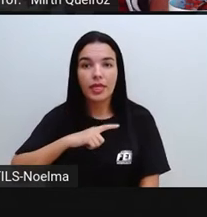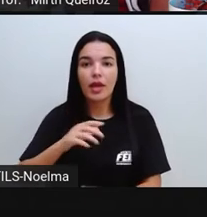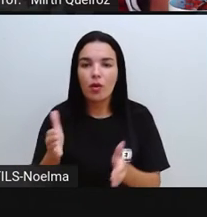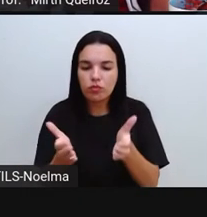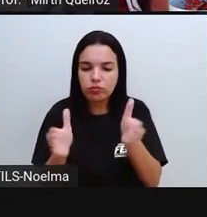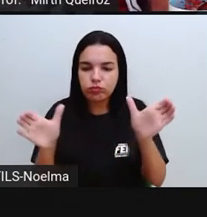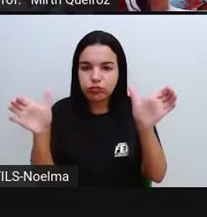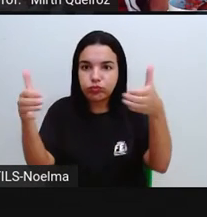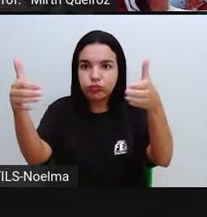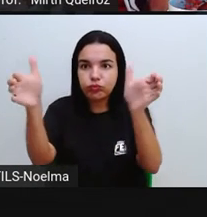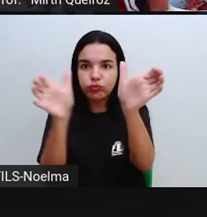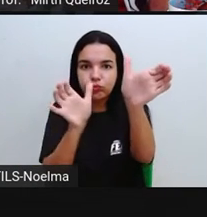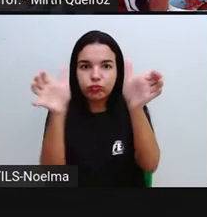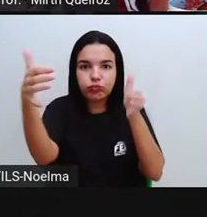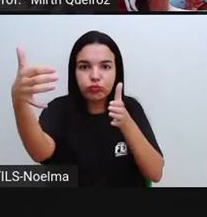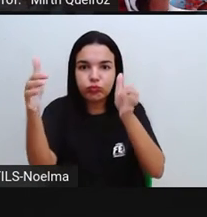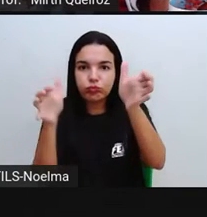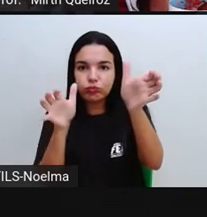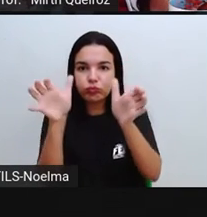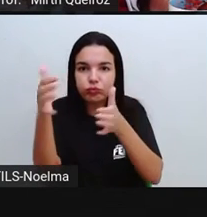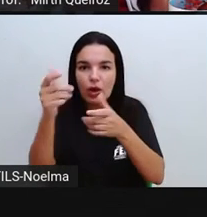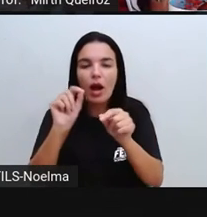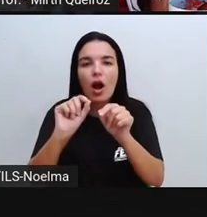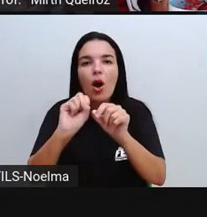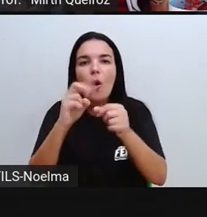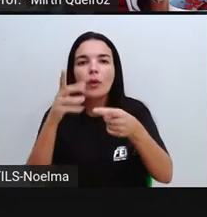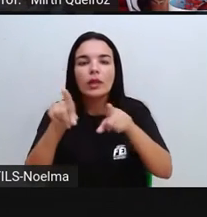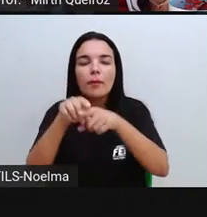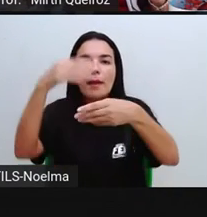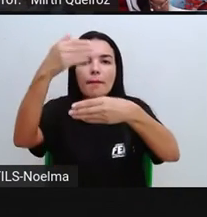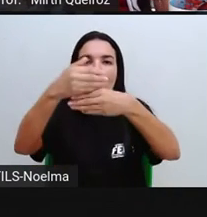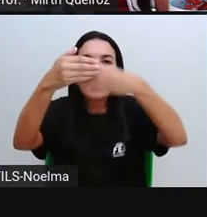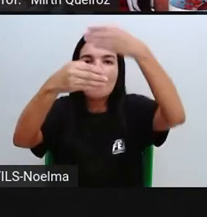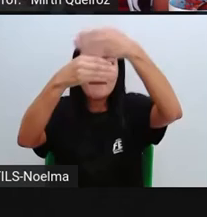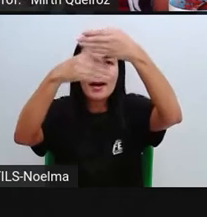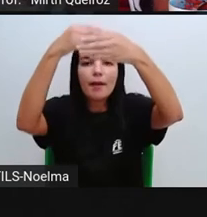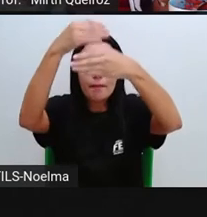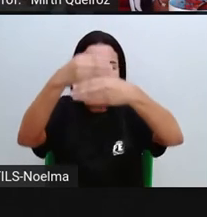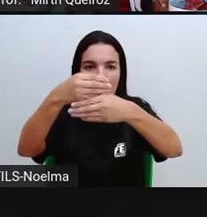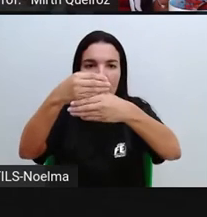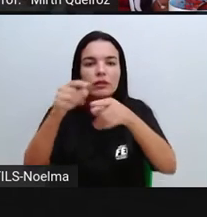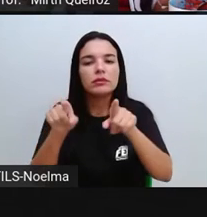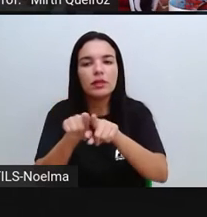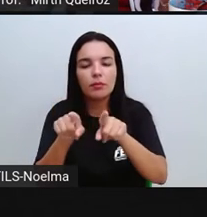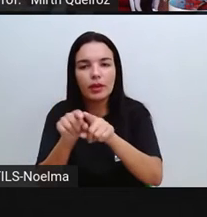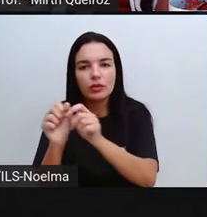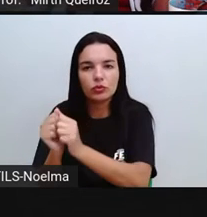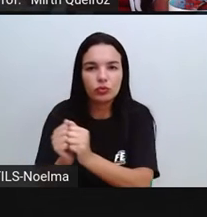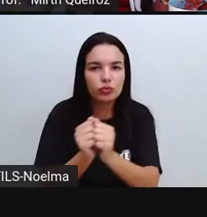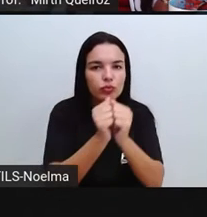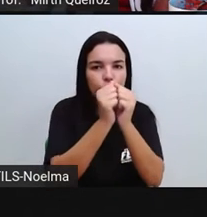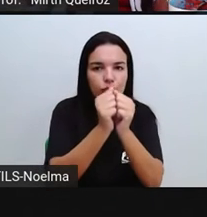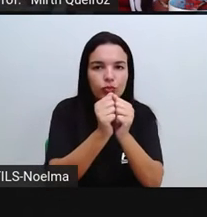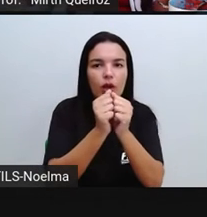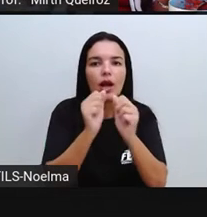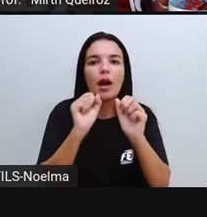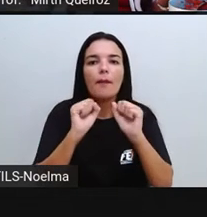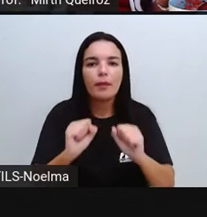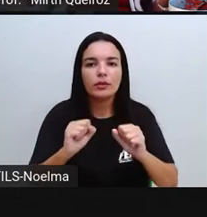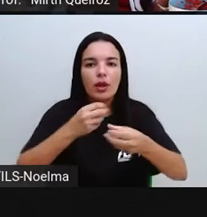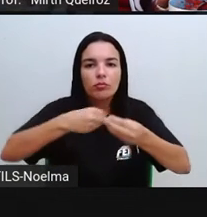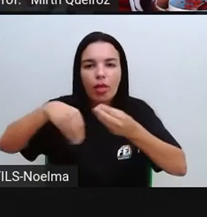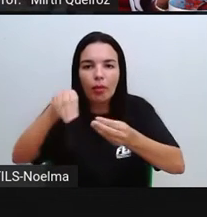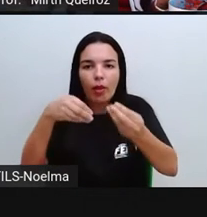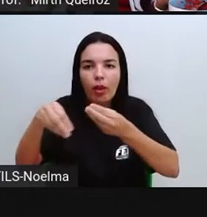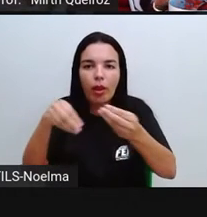Ou na fabricação de tijolos A argila é utilizada como um complemento Devido à plasticidade E à possibilidade de